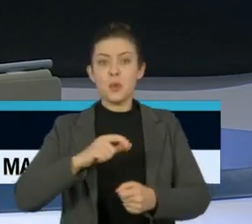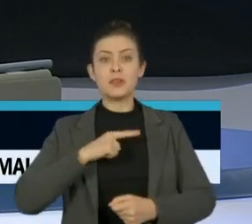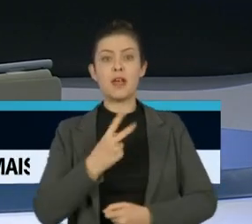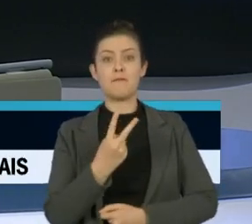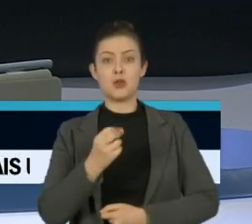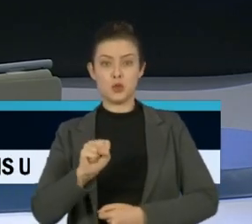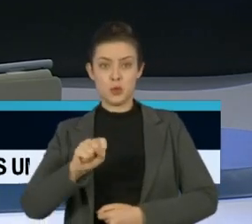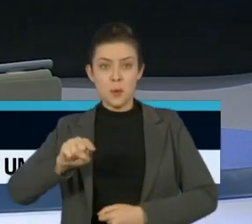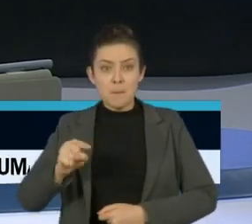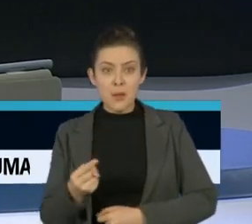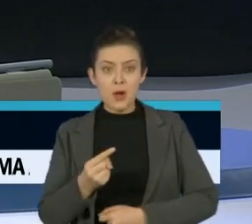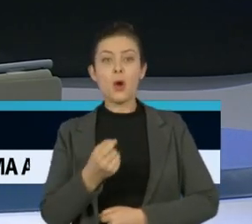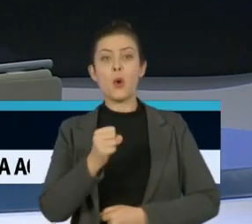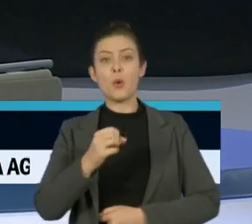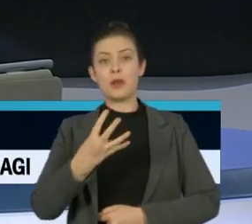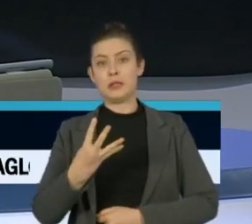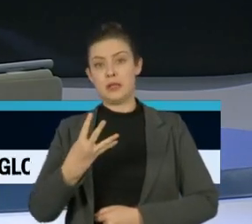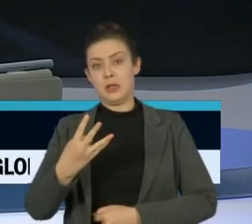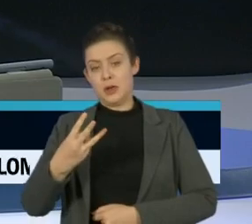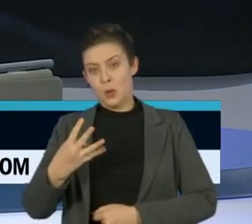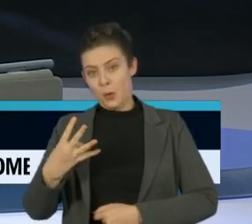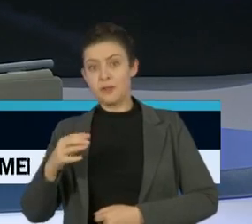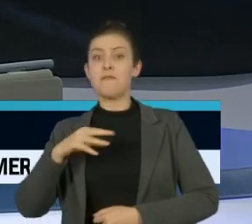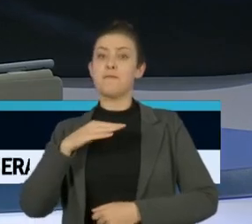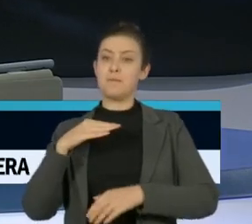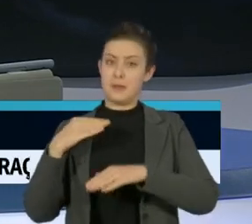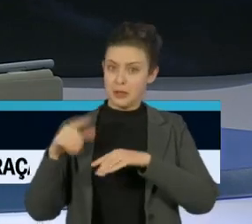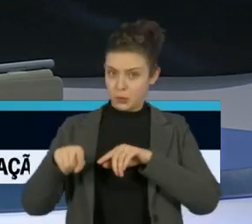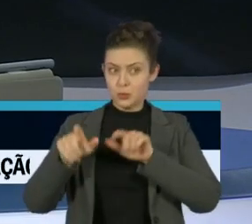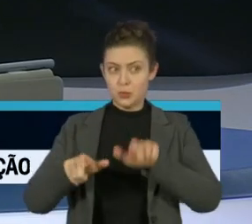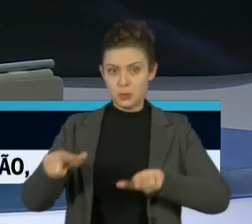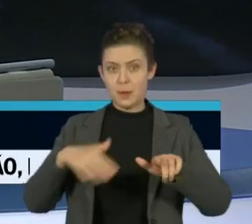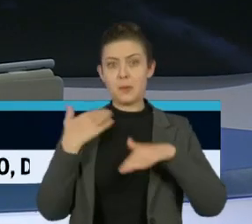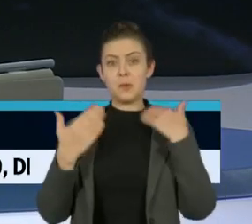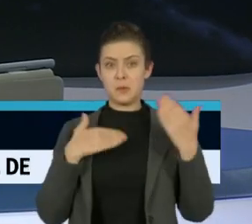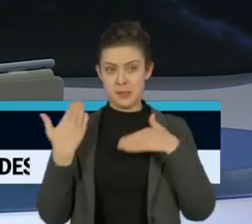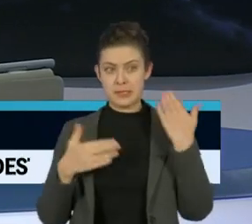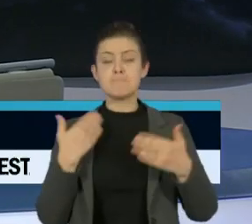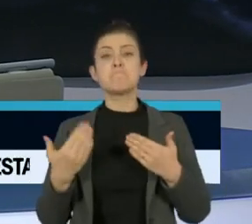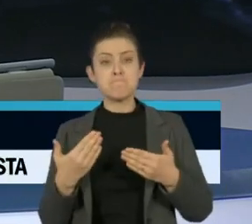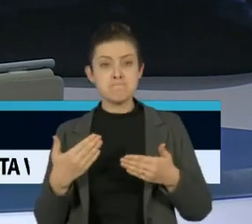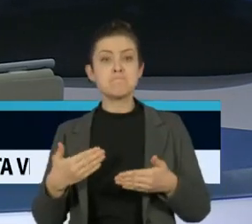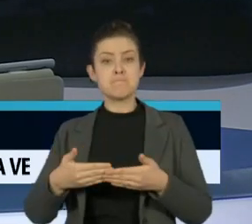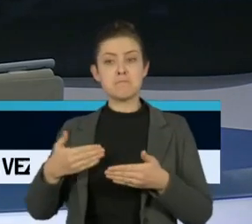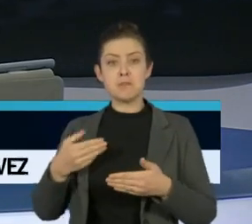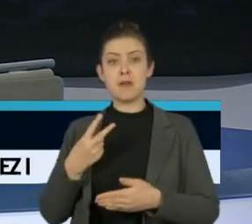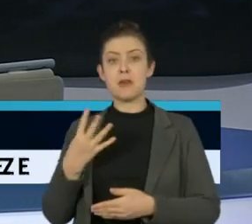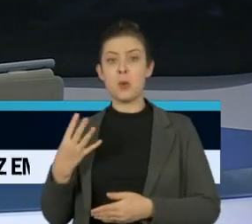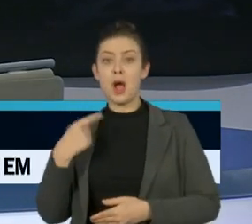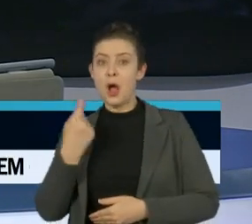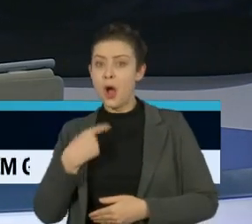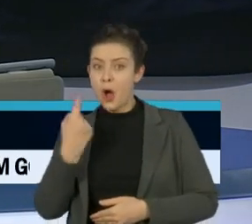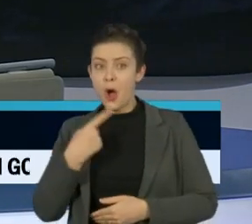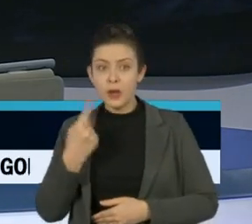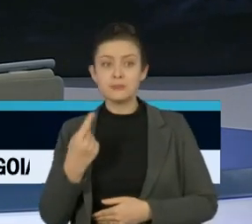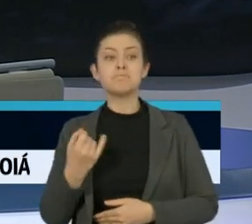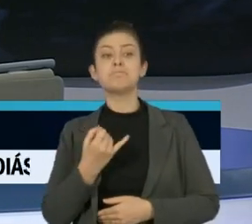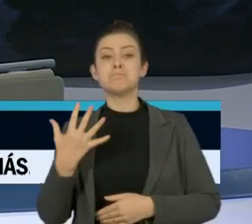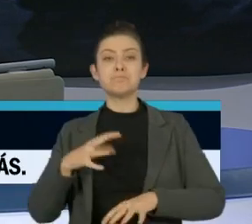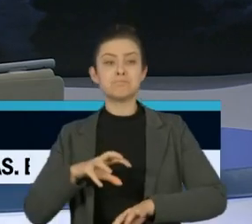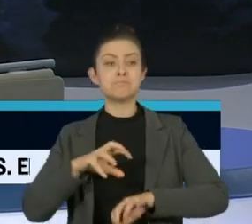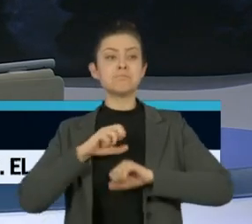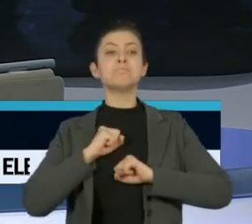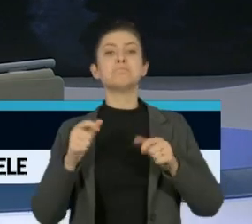.834 vítimas. 956 apenas nas últimas 24 horas. E o número de casos